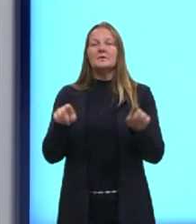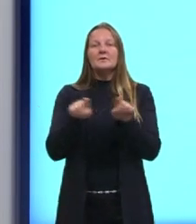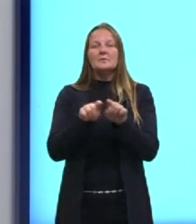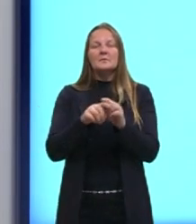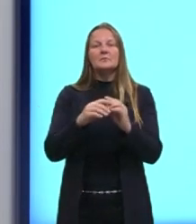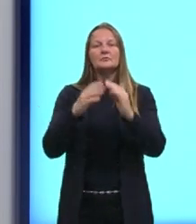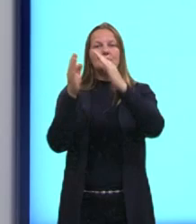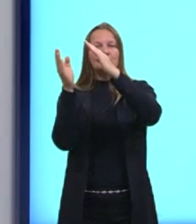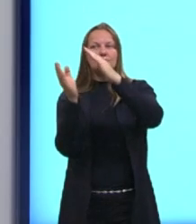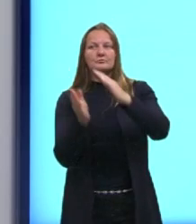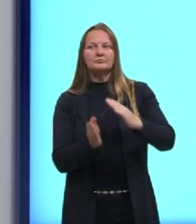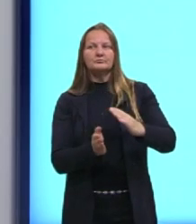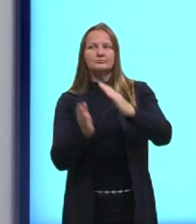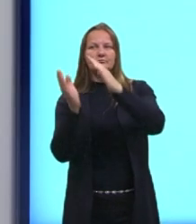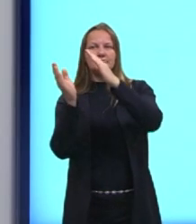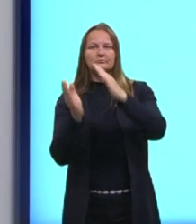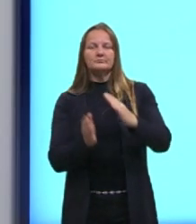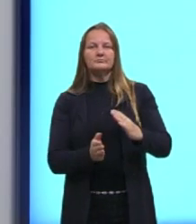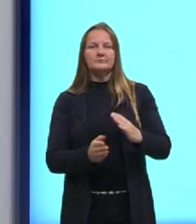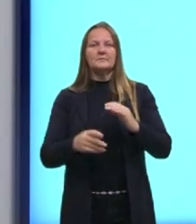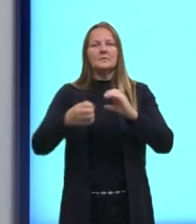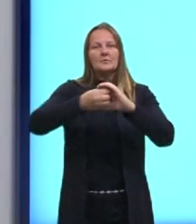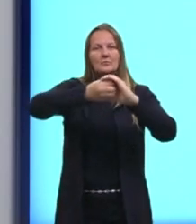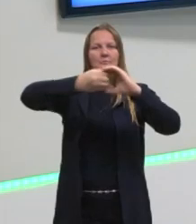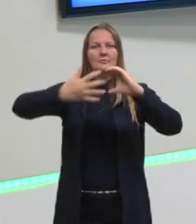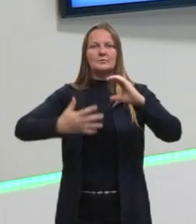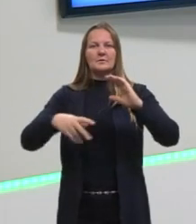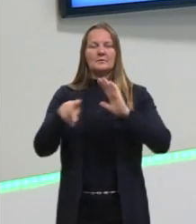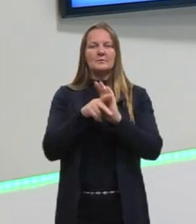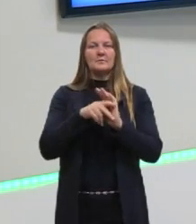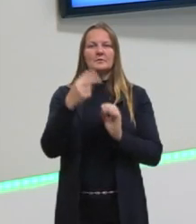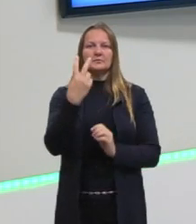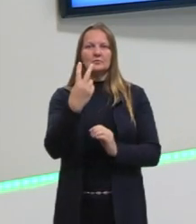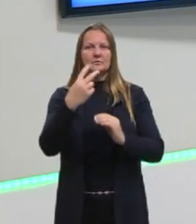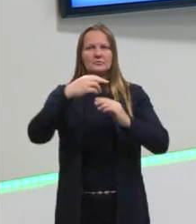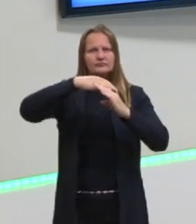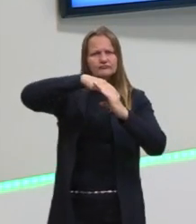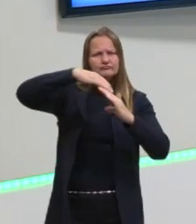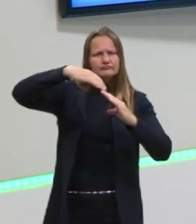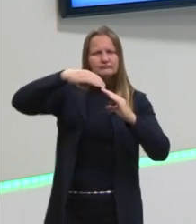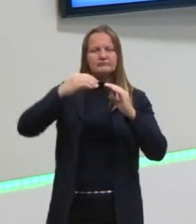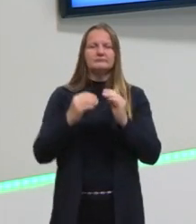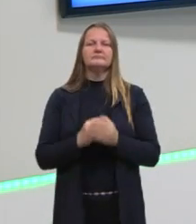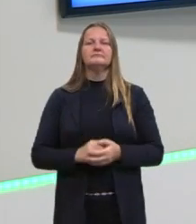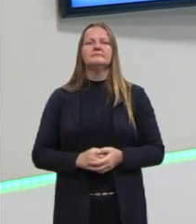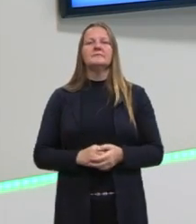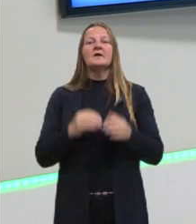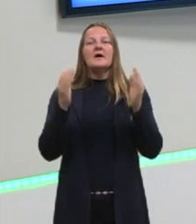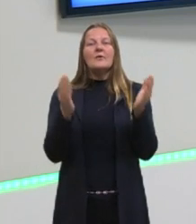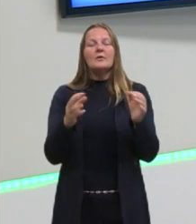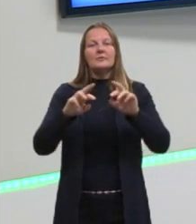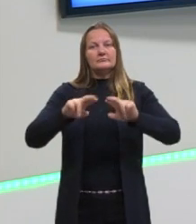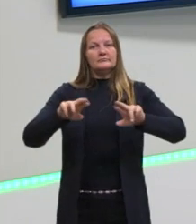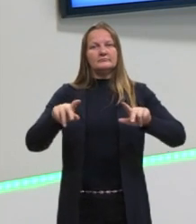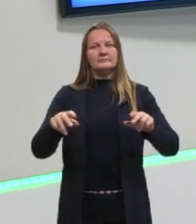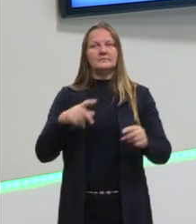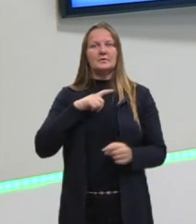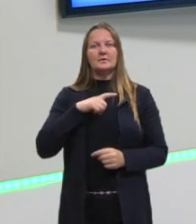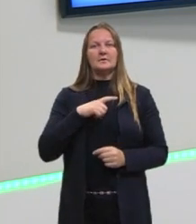paralelismo, tá? Essas características de duas retas paralelas. Agora, nós temos o